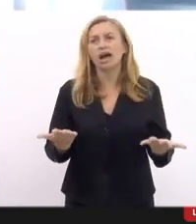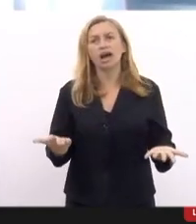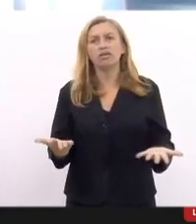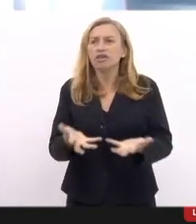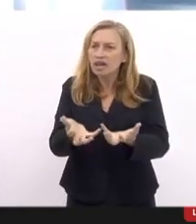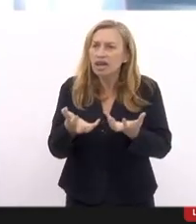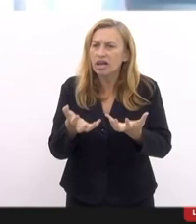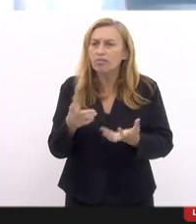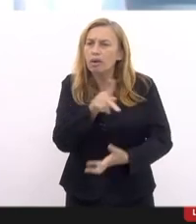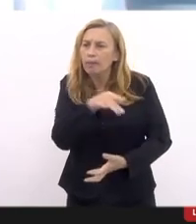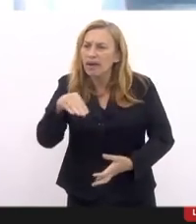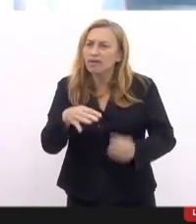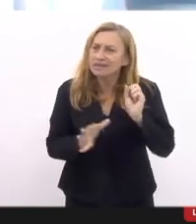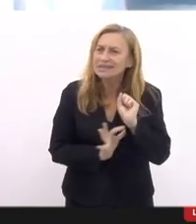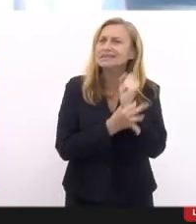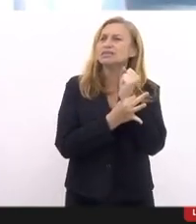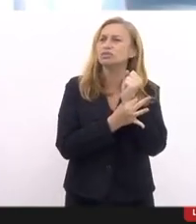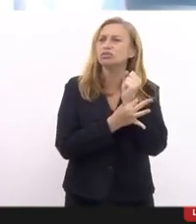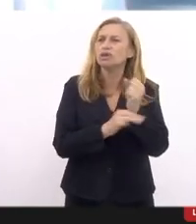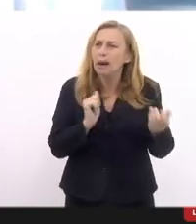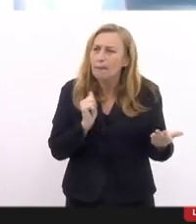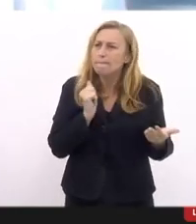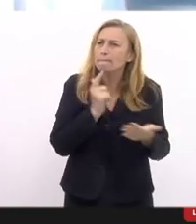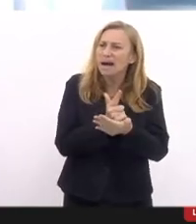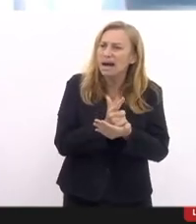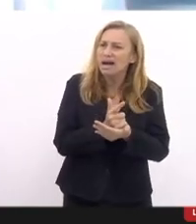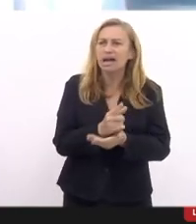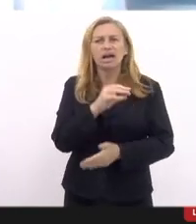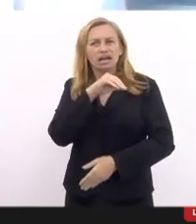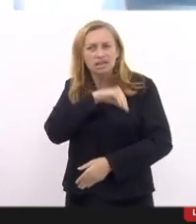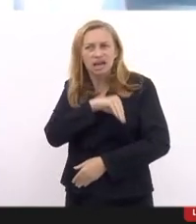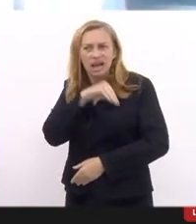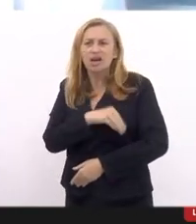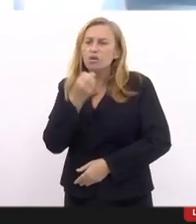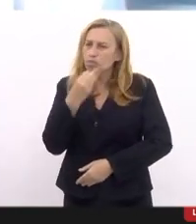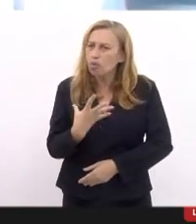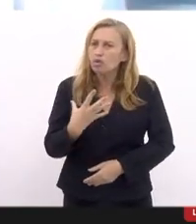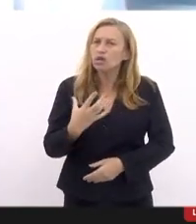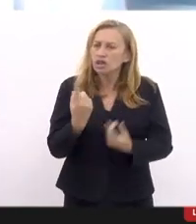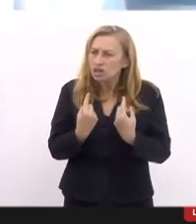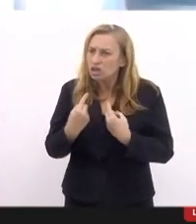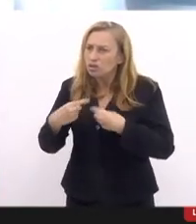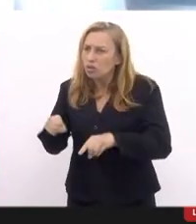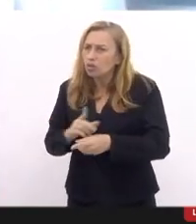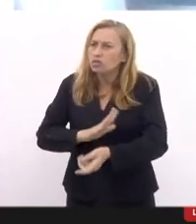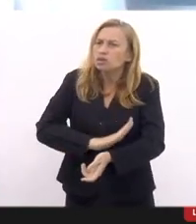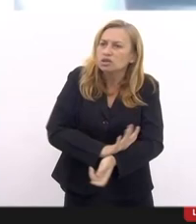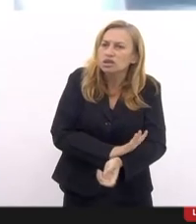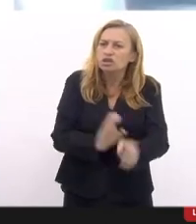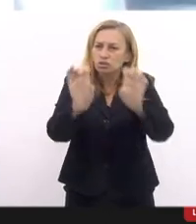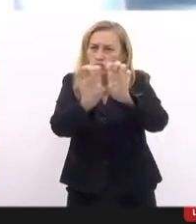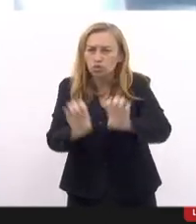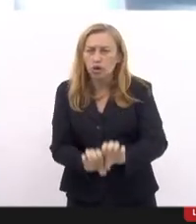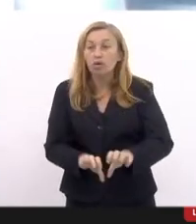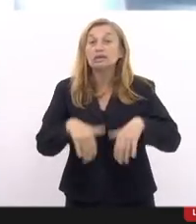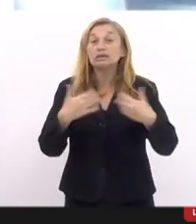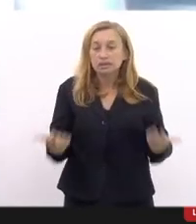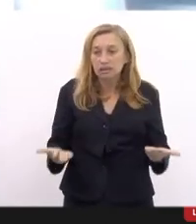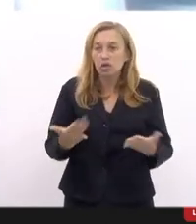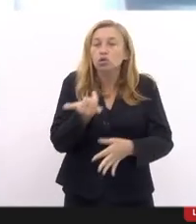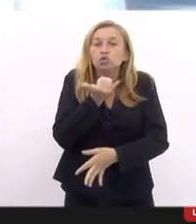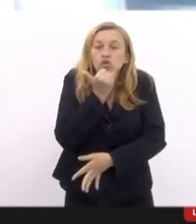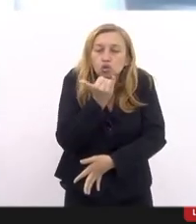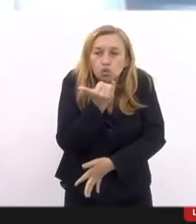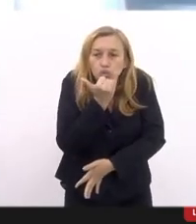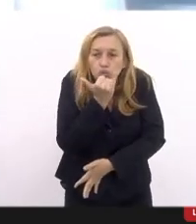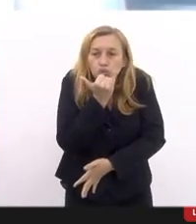queremos uma PM segura, bem paga, bem formada e que combata o racismo estrutural. Então, desculpa